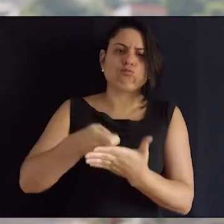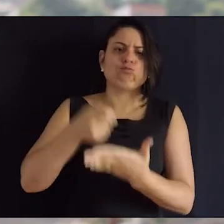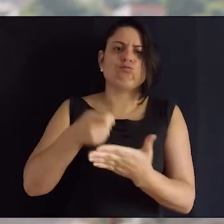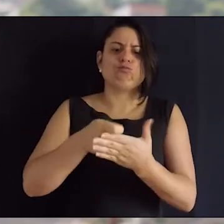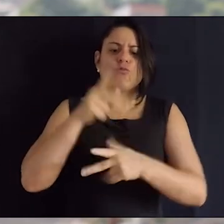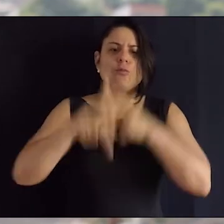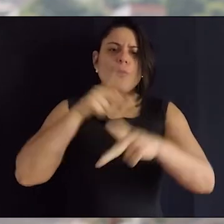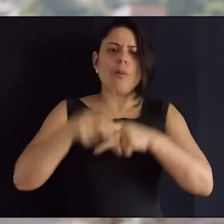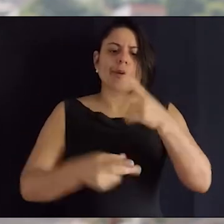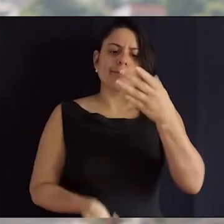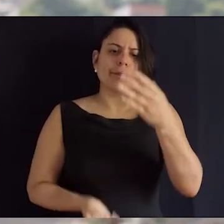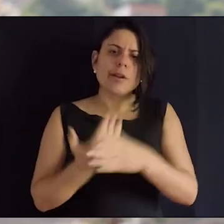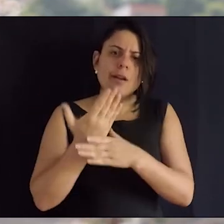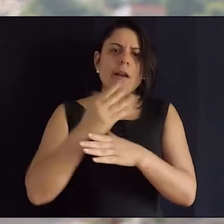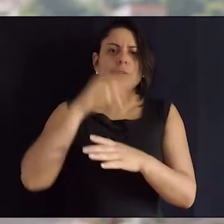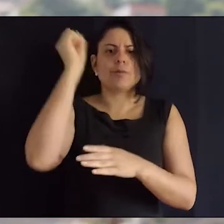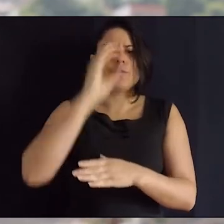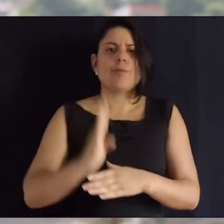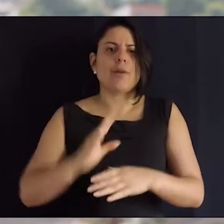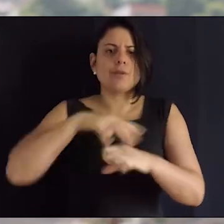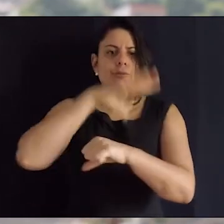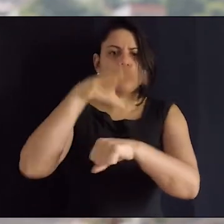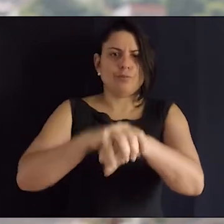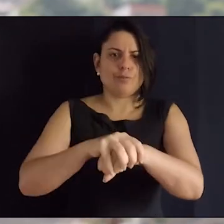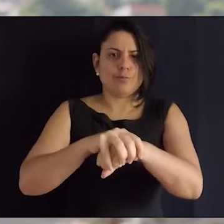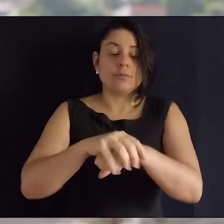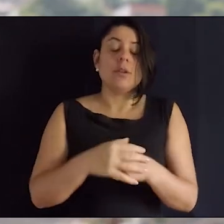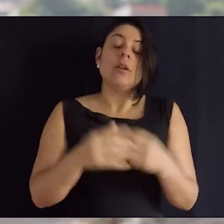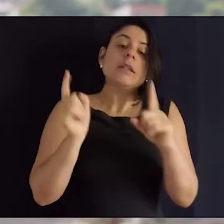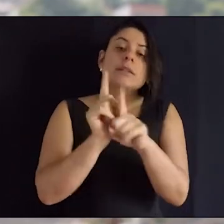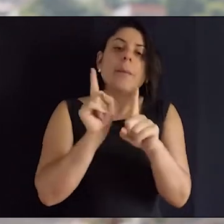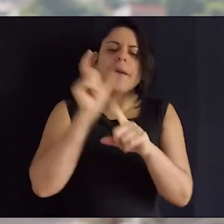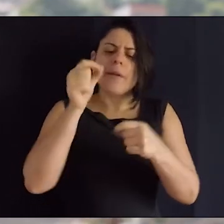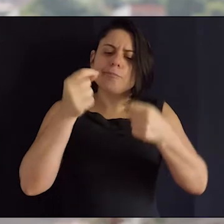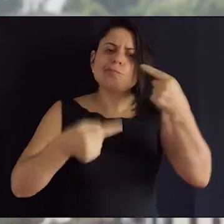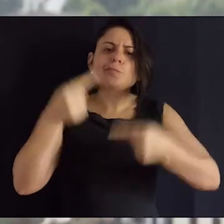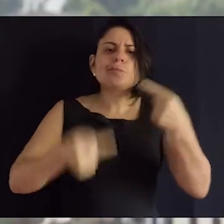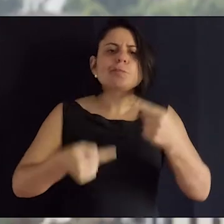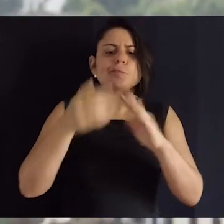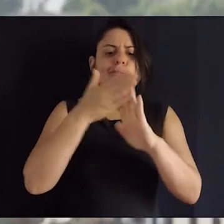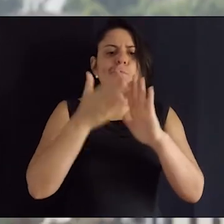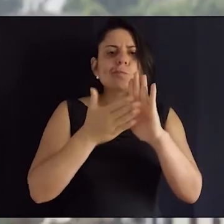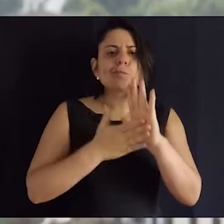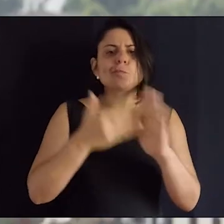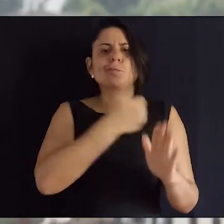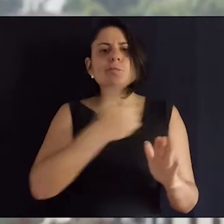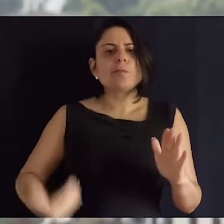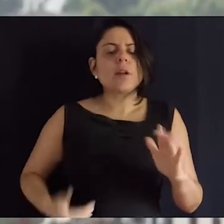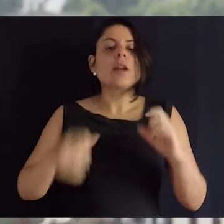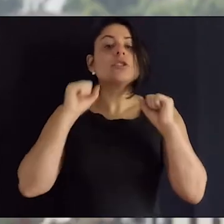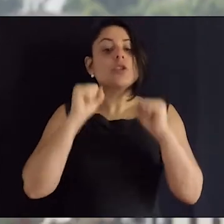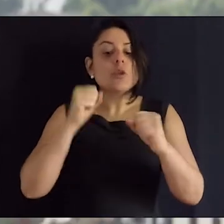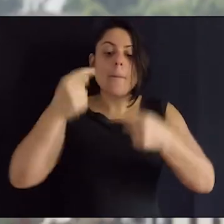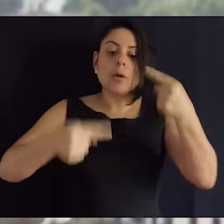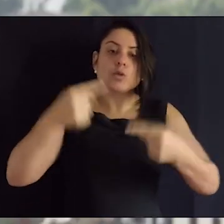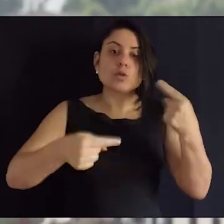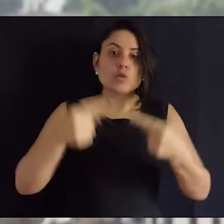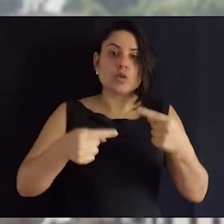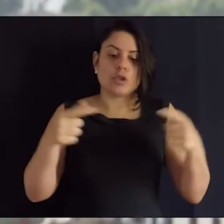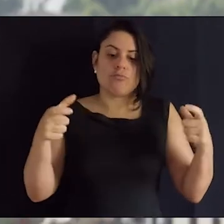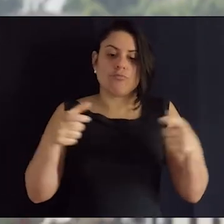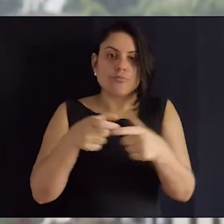imposta aos nossos povos, desde a fundação deste país colônia. É também no âmbito das políticas